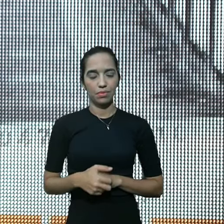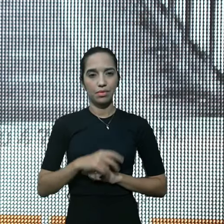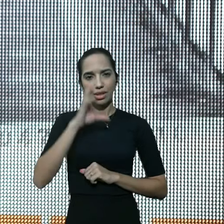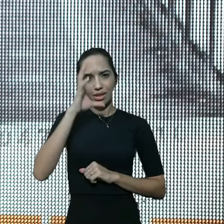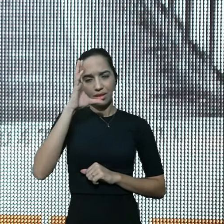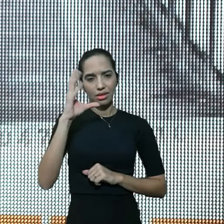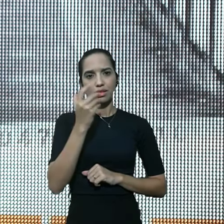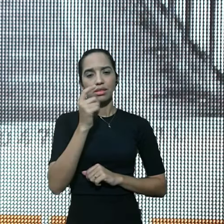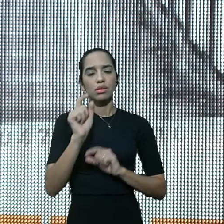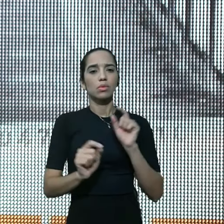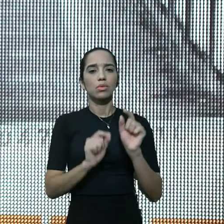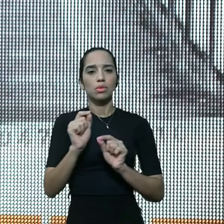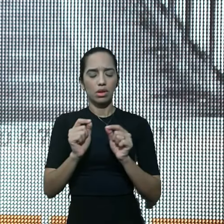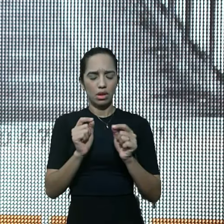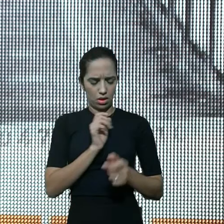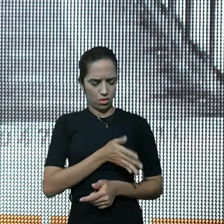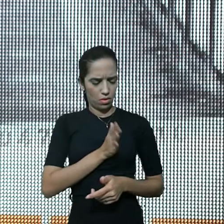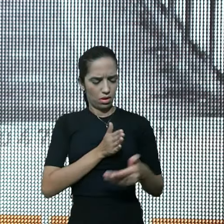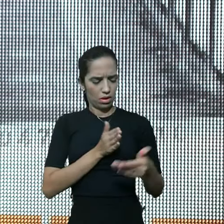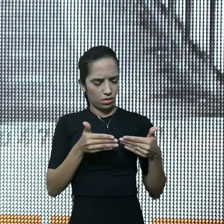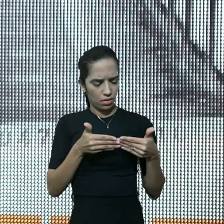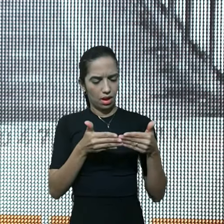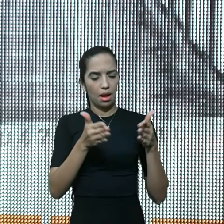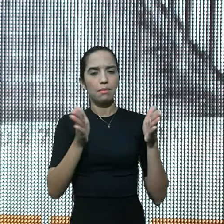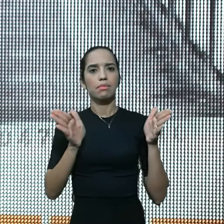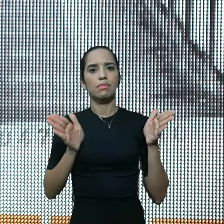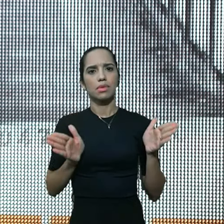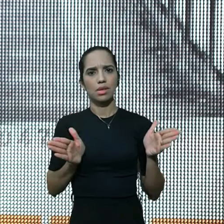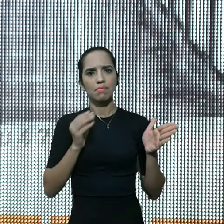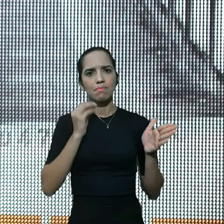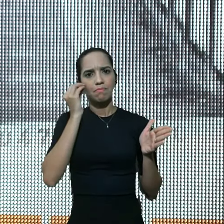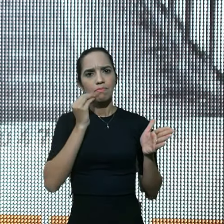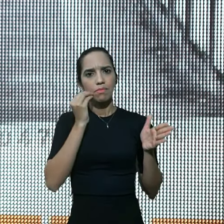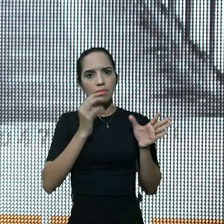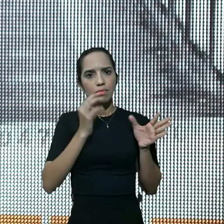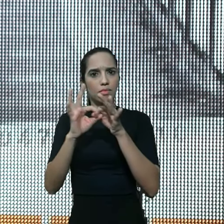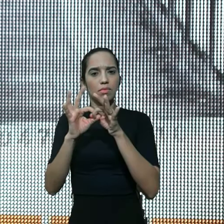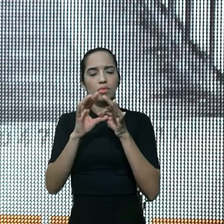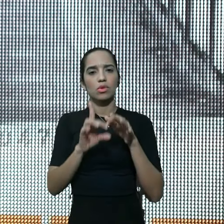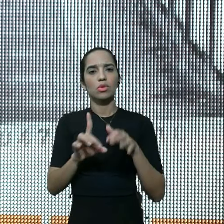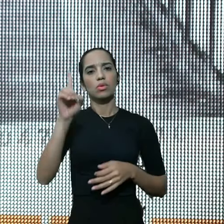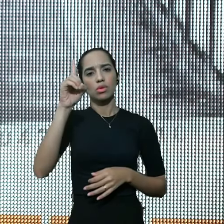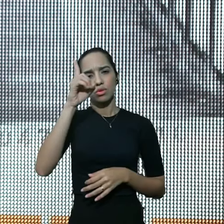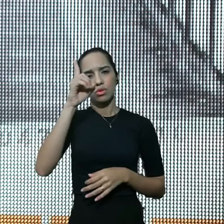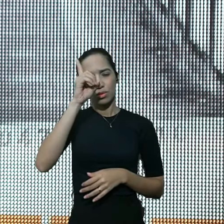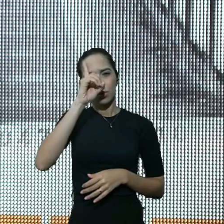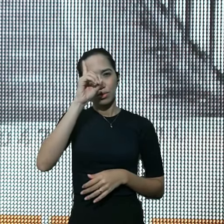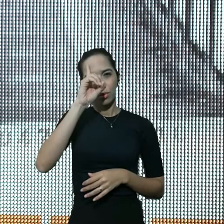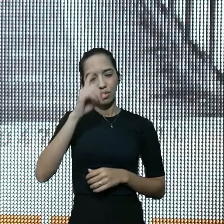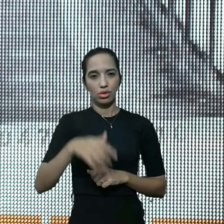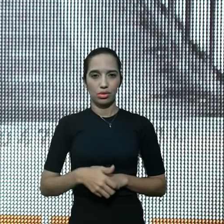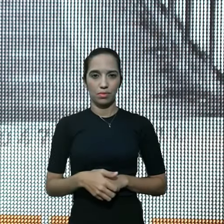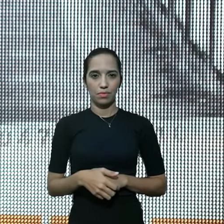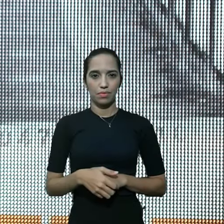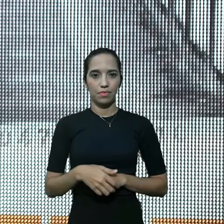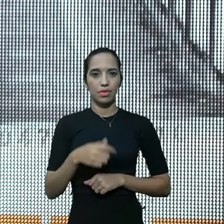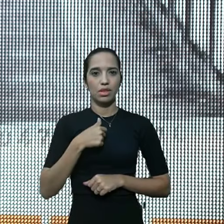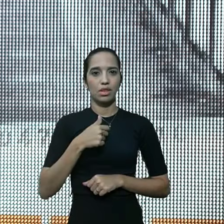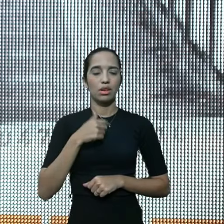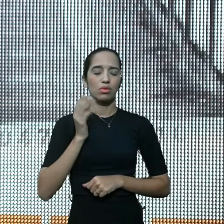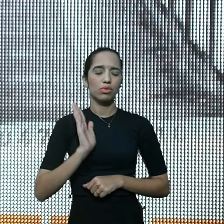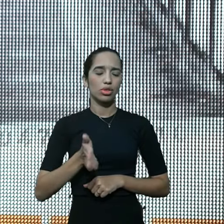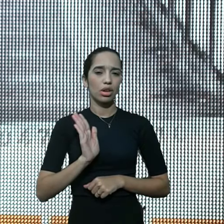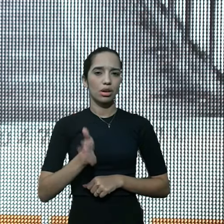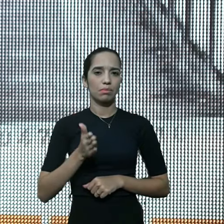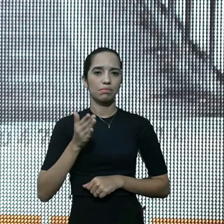abrir o coração a Ele, de viver por Ele, e para Ele, eu tenho feito, essa decisão, ao